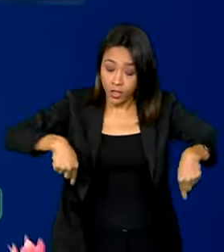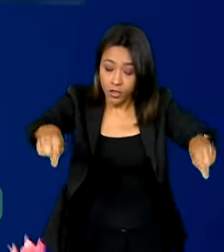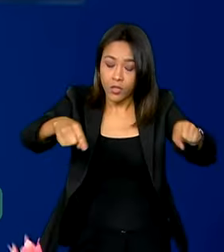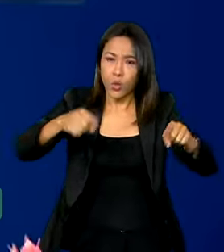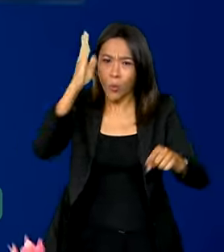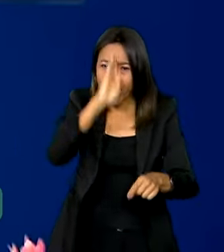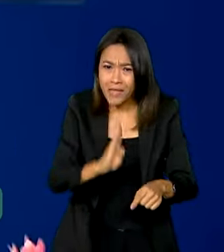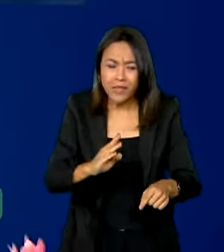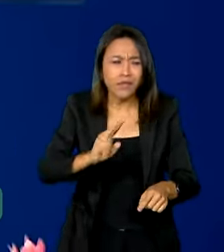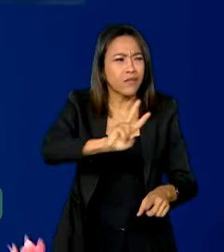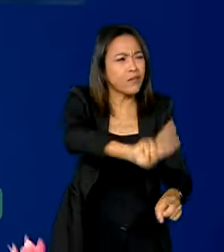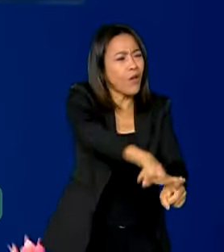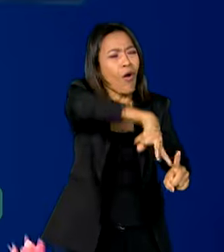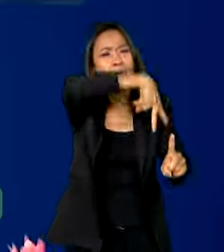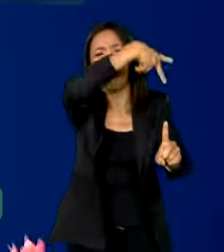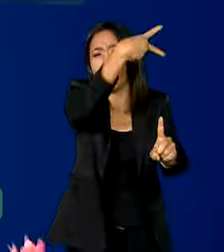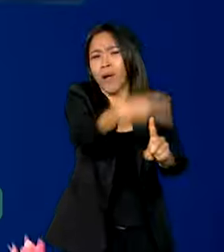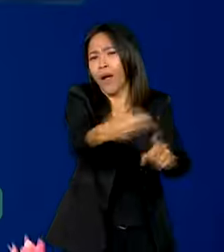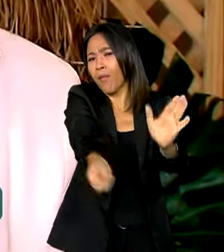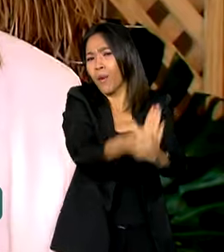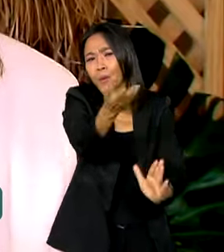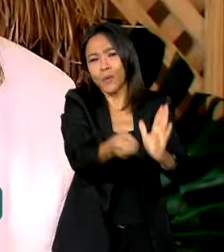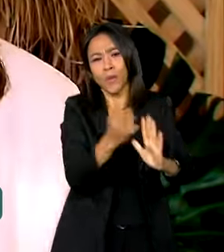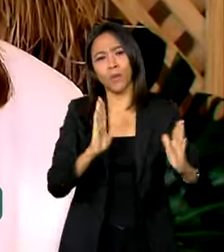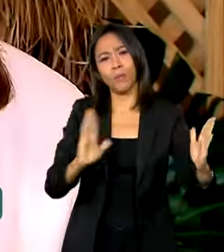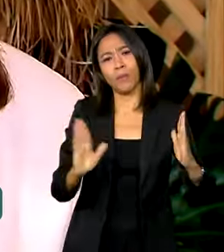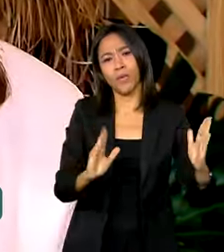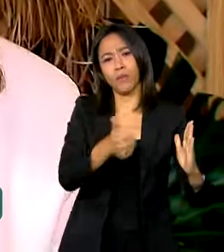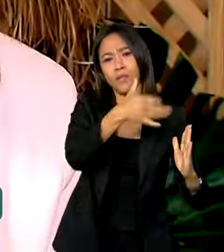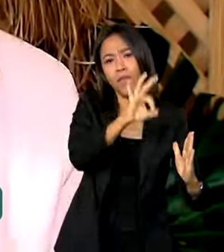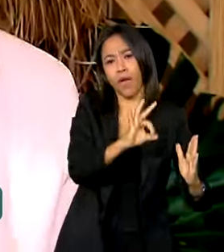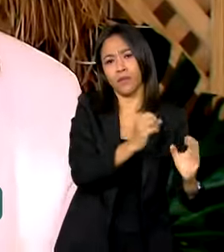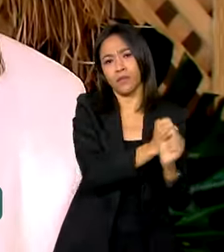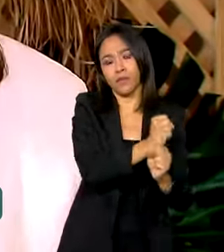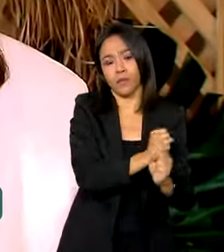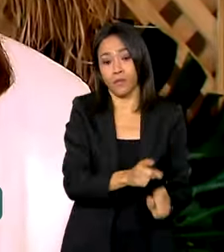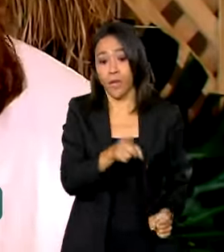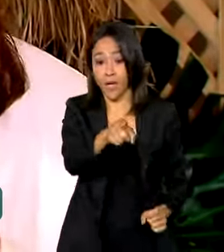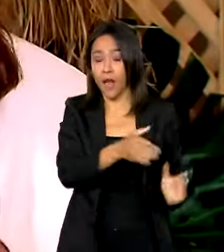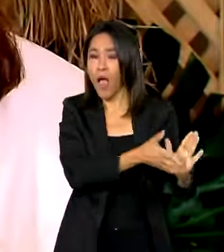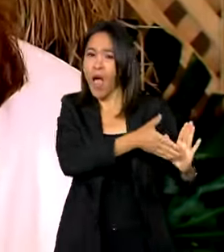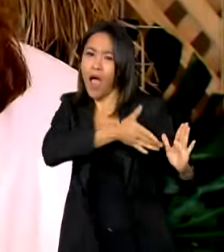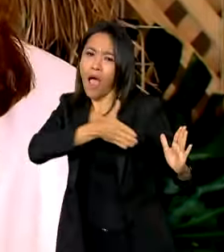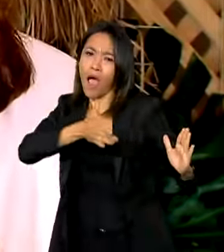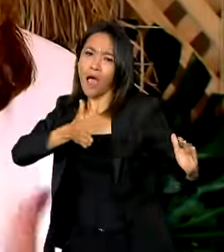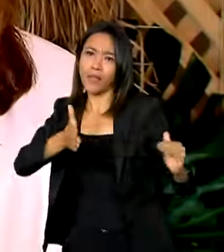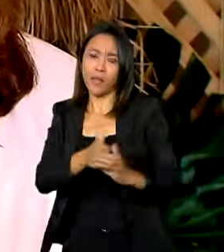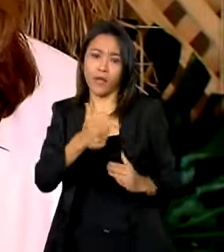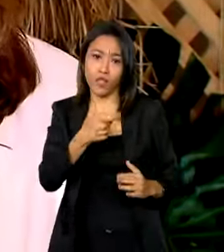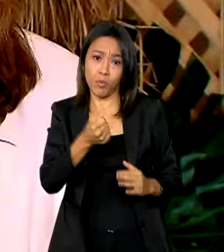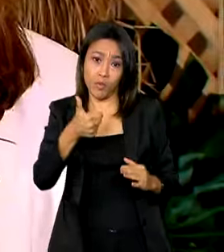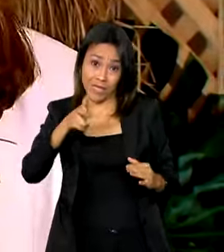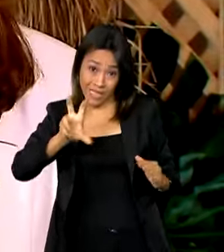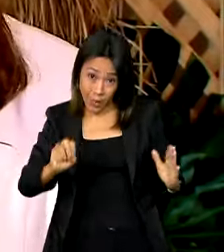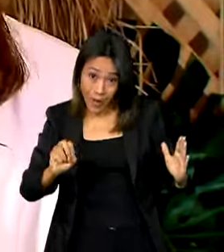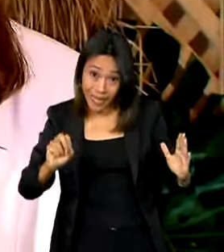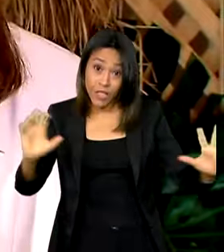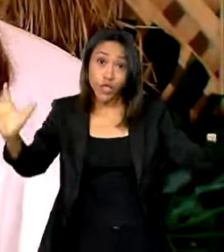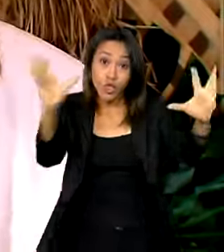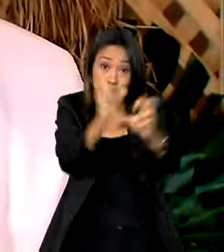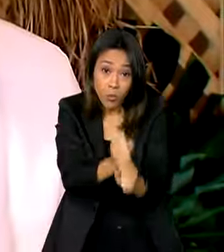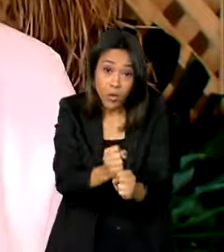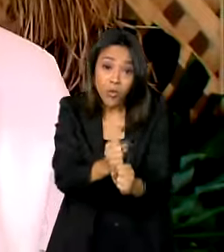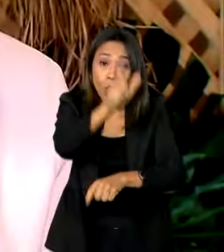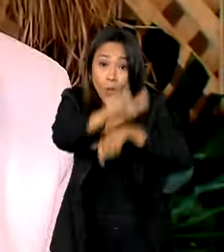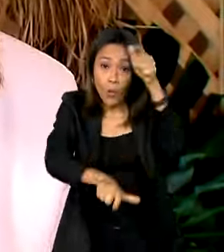pode dobrar sua produção em 10 anos. Até 2050, seremos aproximadamente 10 bilhões de pessoas no